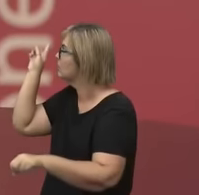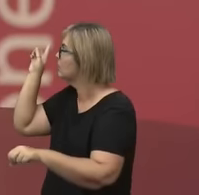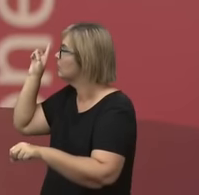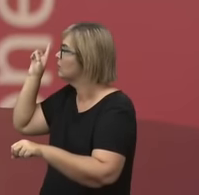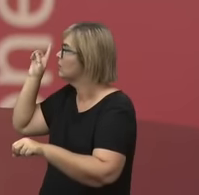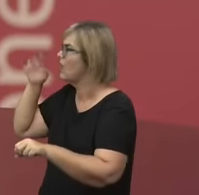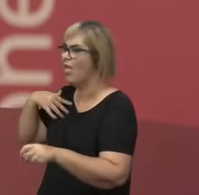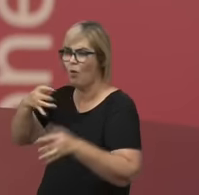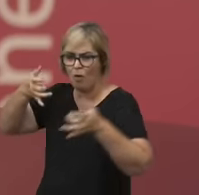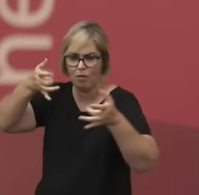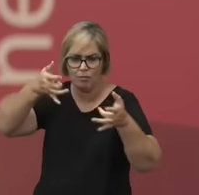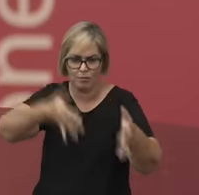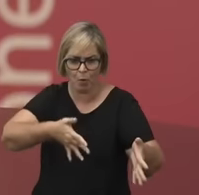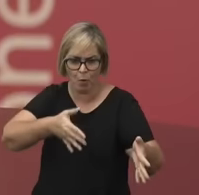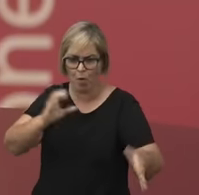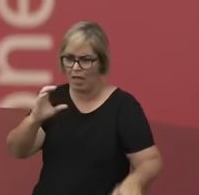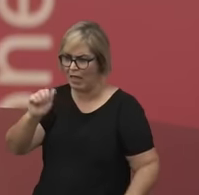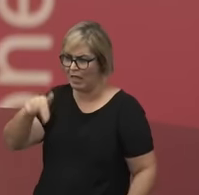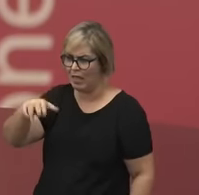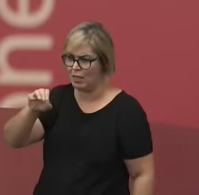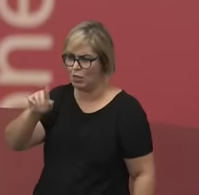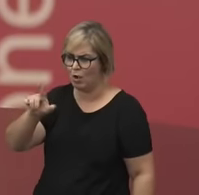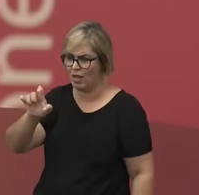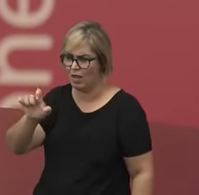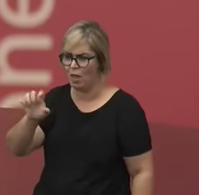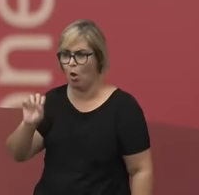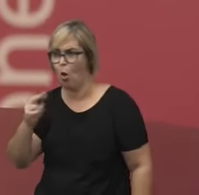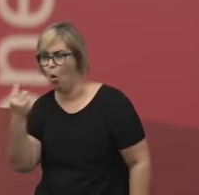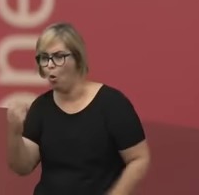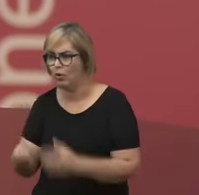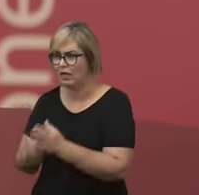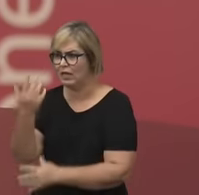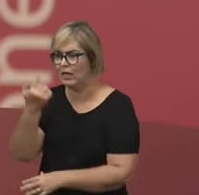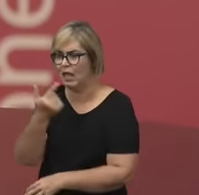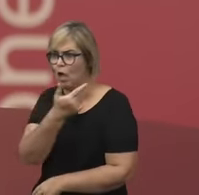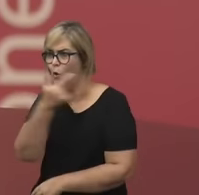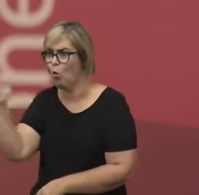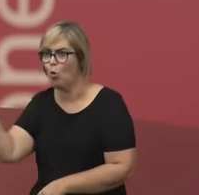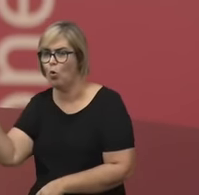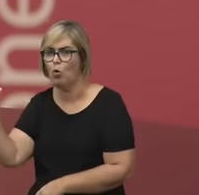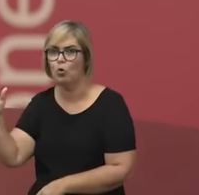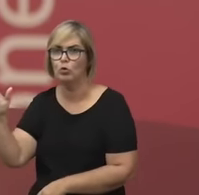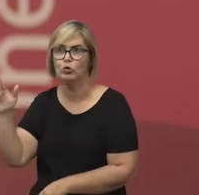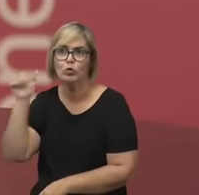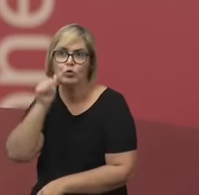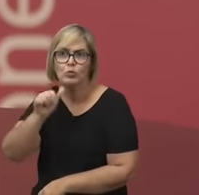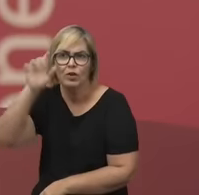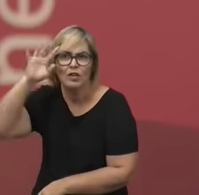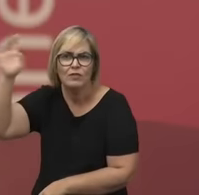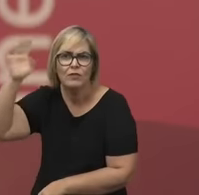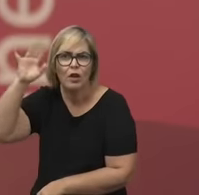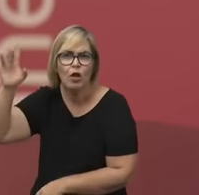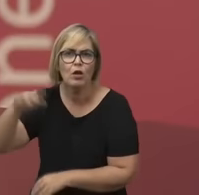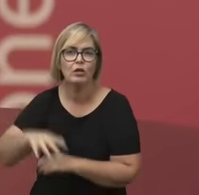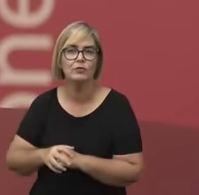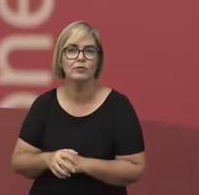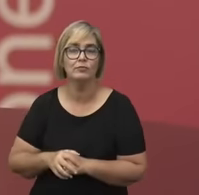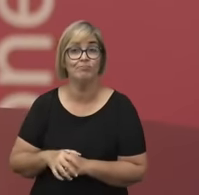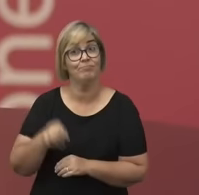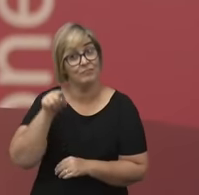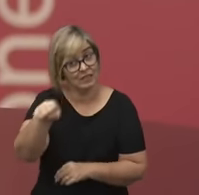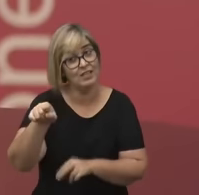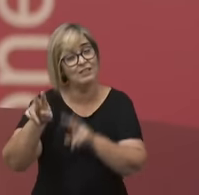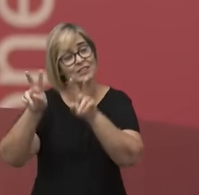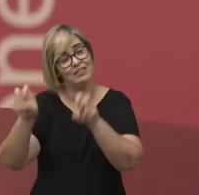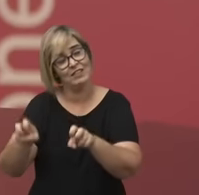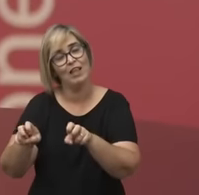ou a gente cria um novo cânone de mulheres filósofas e aí eu acho que colocado nesses termos, realmente cânone